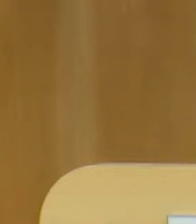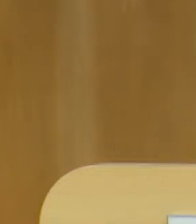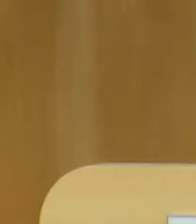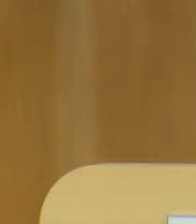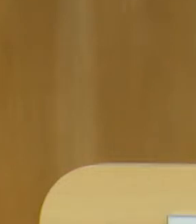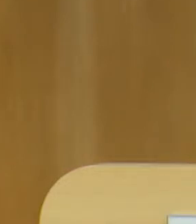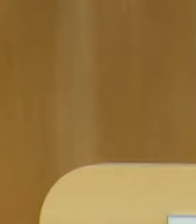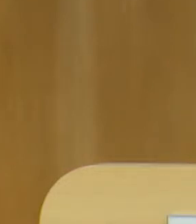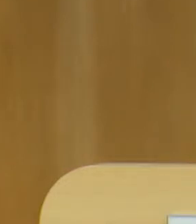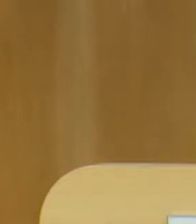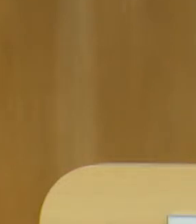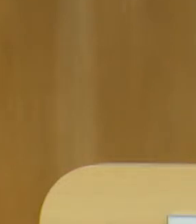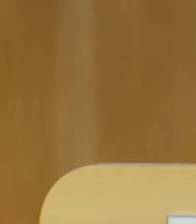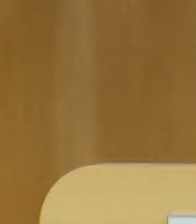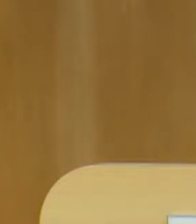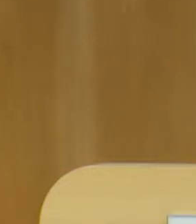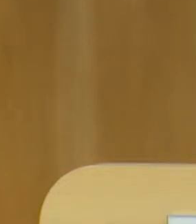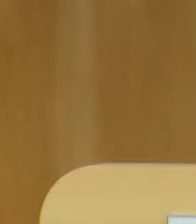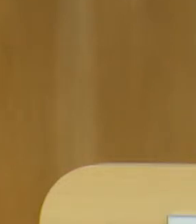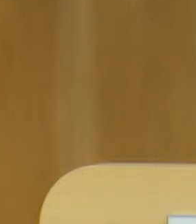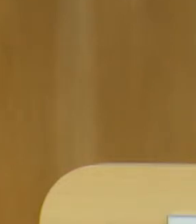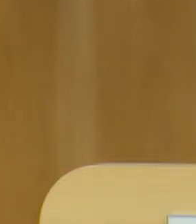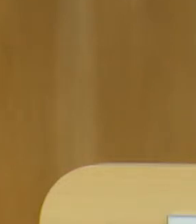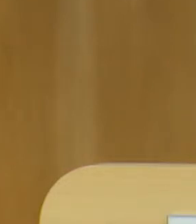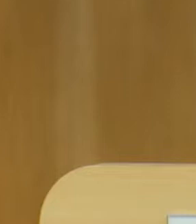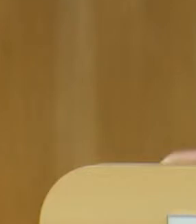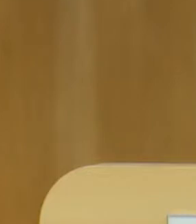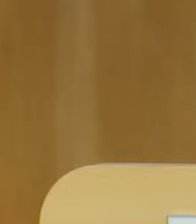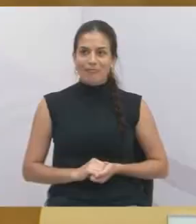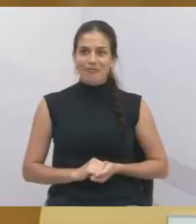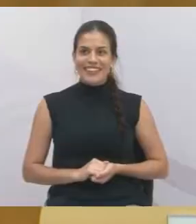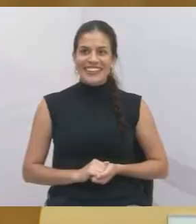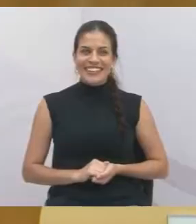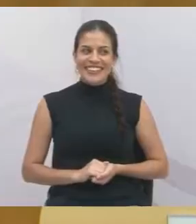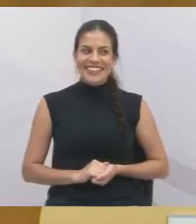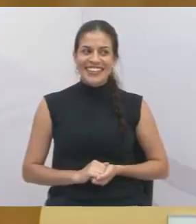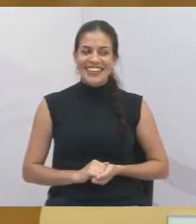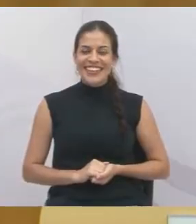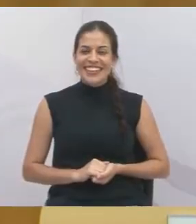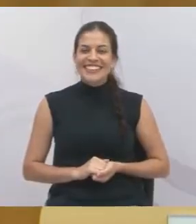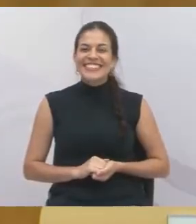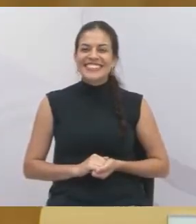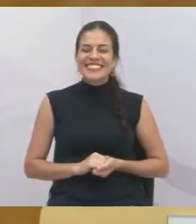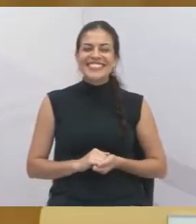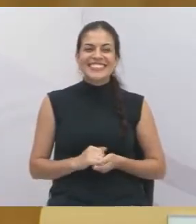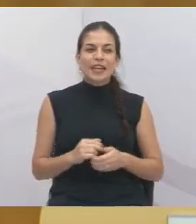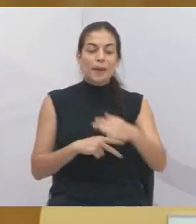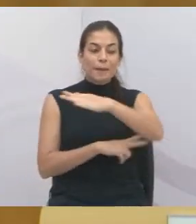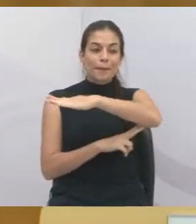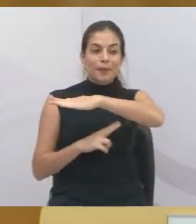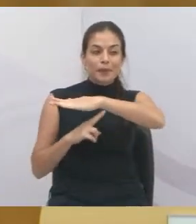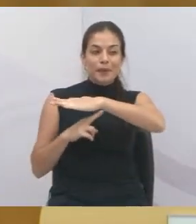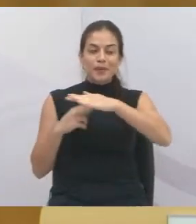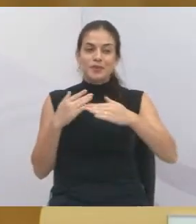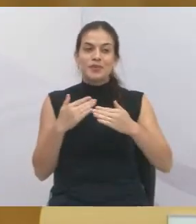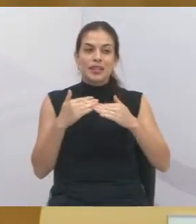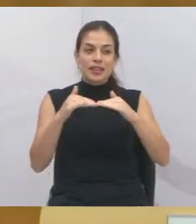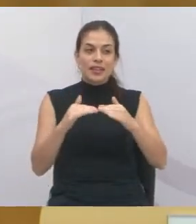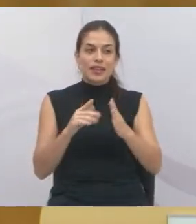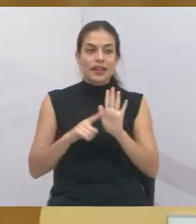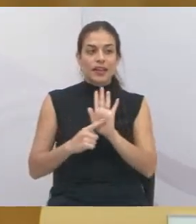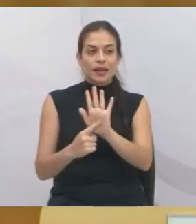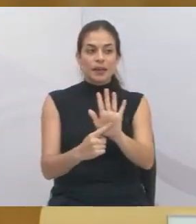Nós estamos em fevereiro de 2022. Até agora, a terceira ponte não dá sinais que será entregue nesse primeiro